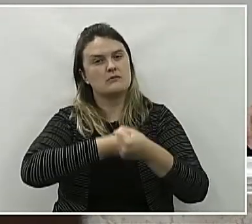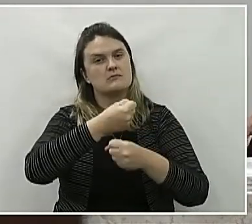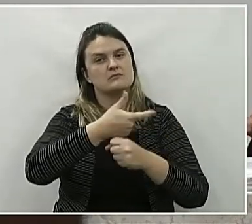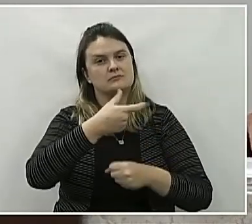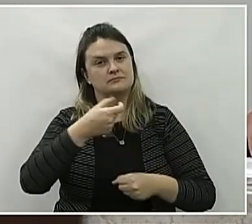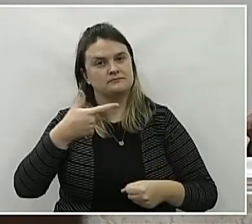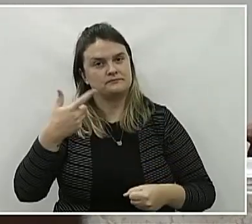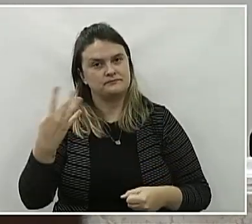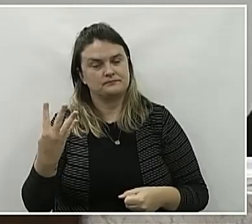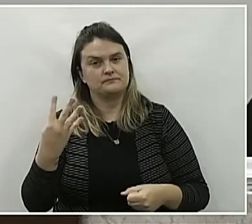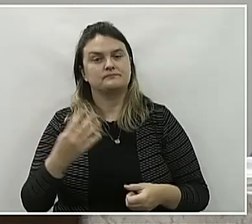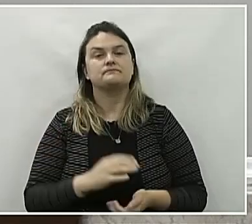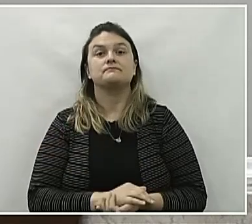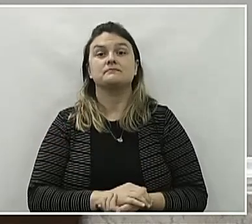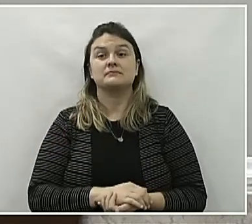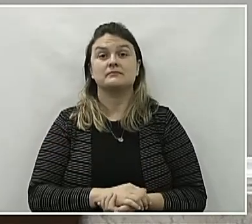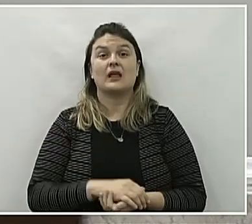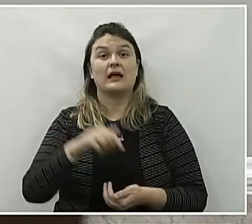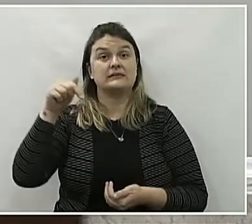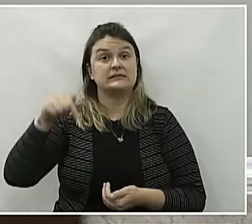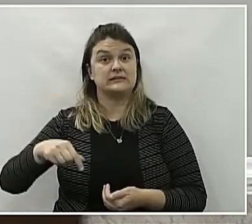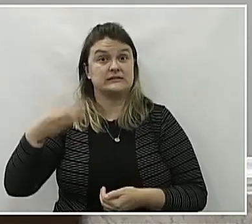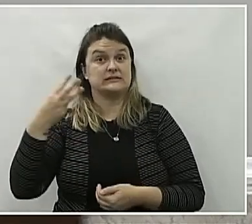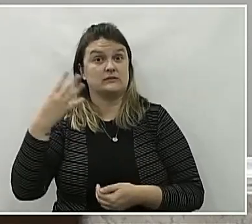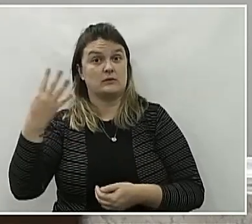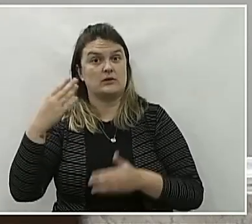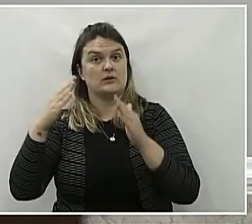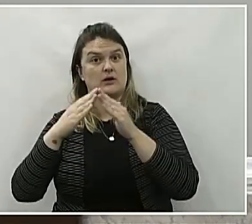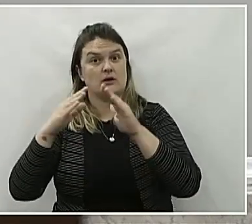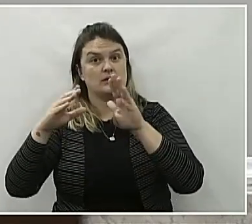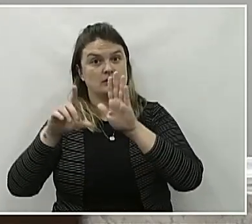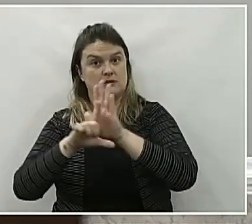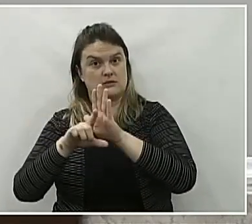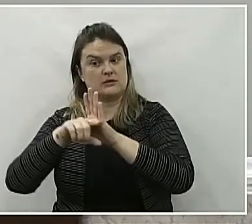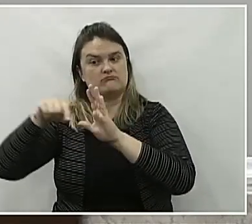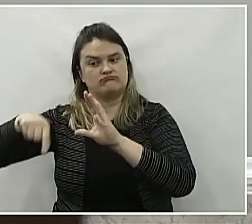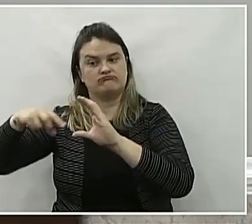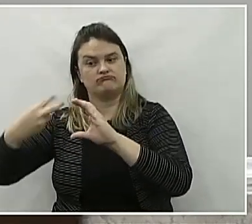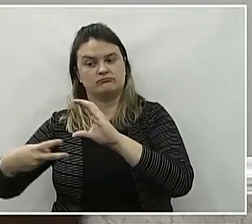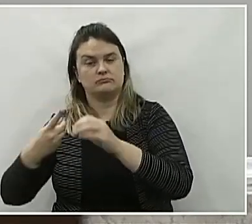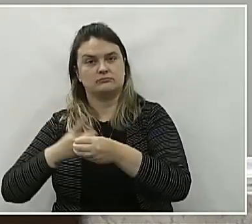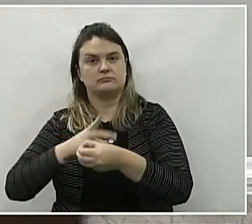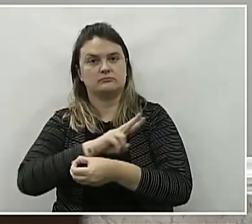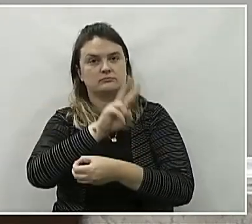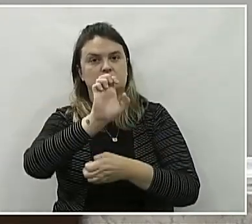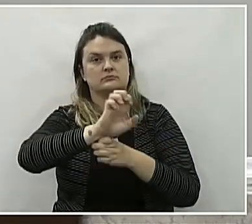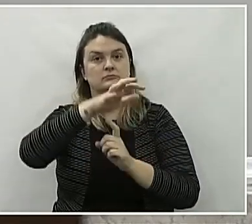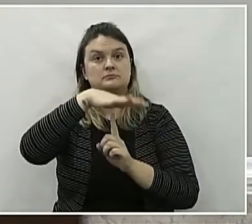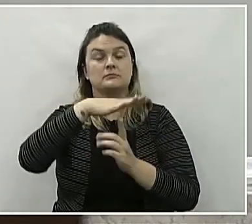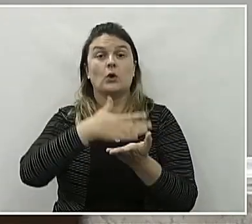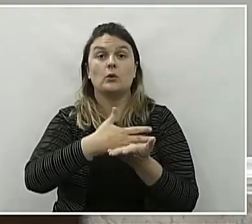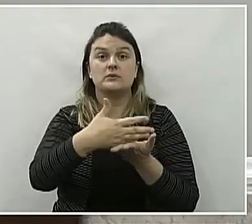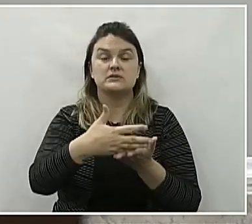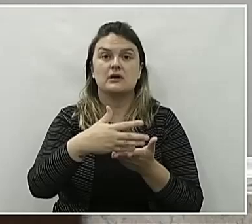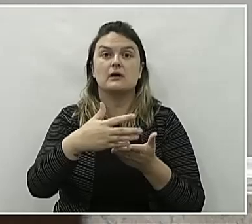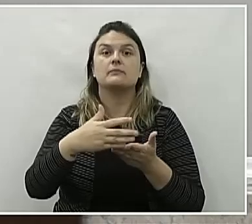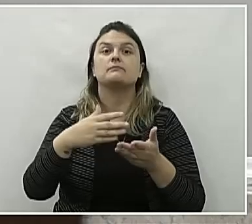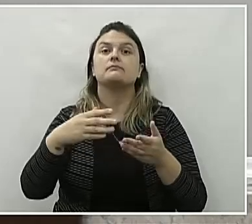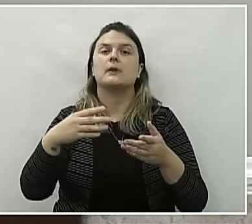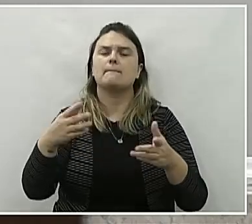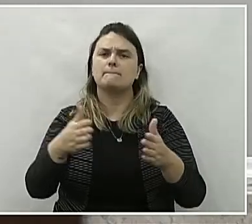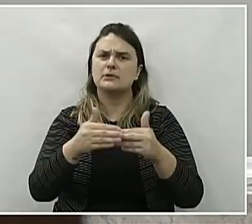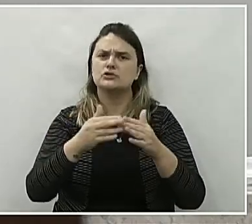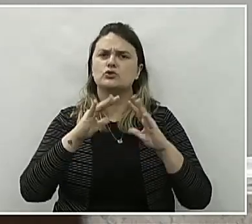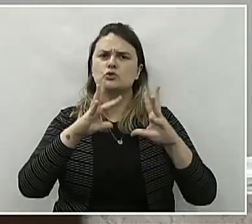2024 da 34ª Legislatura da Câmara Municipal de Leão da Vitória, Estado do Paraná. E sendo os trabalhos, eu peço que a posição de